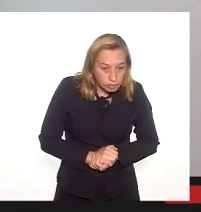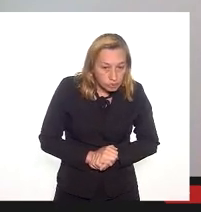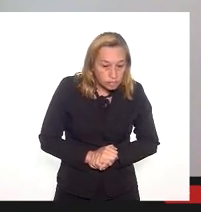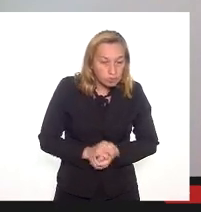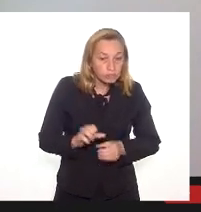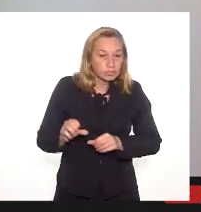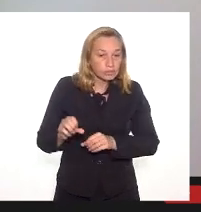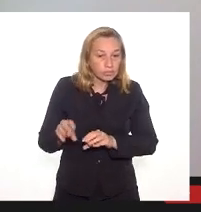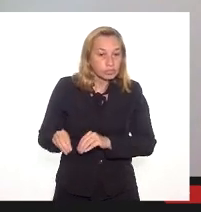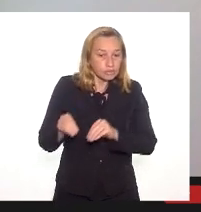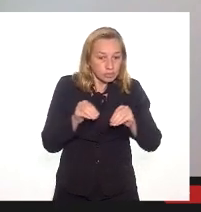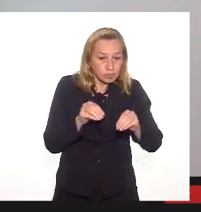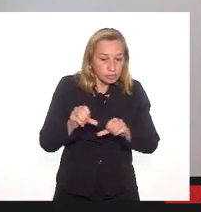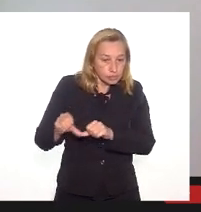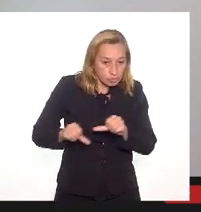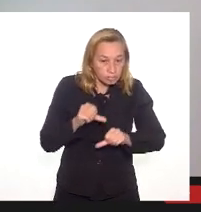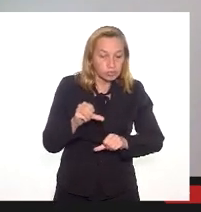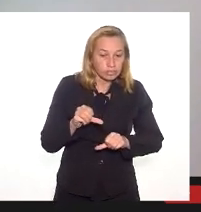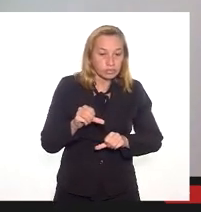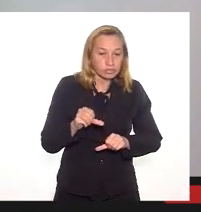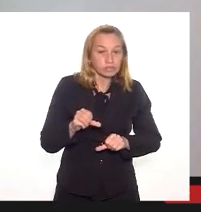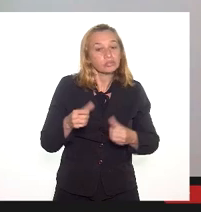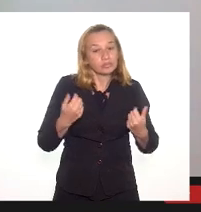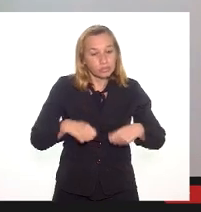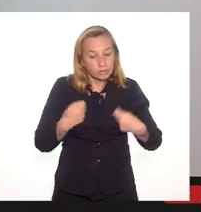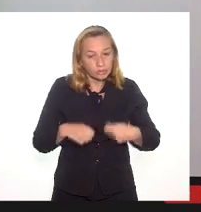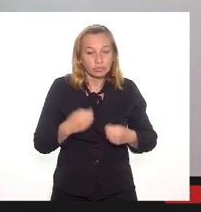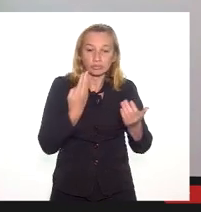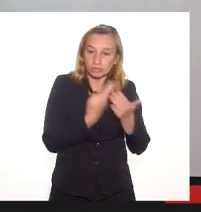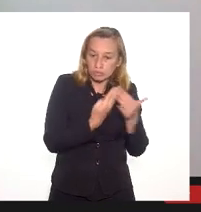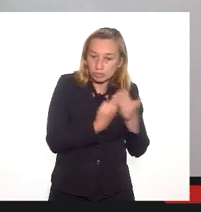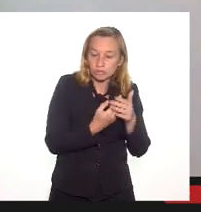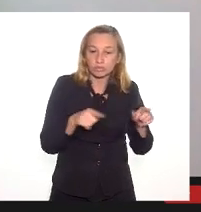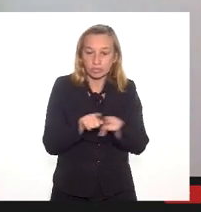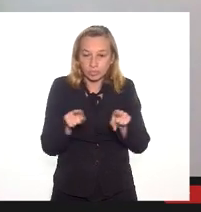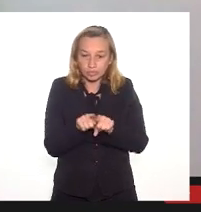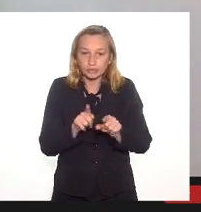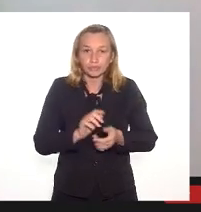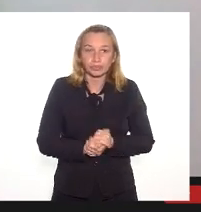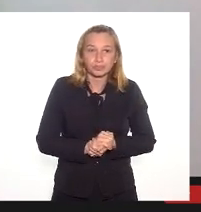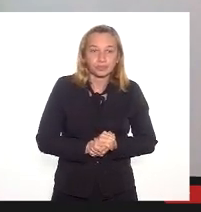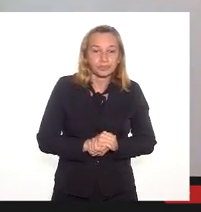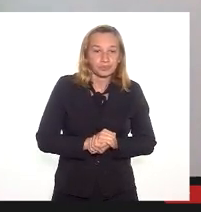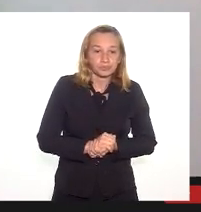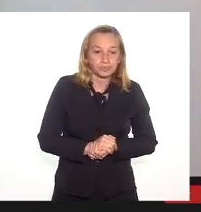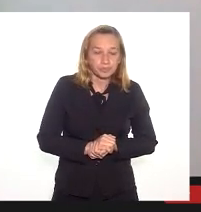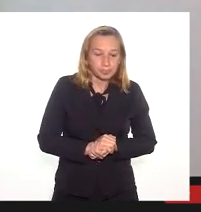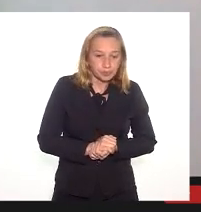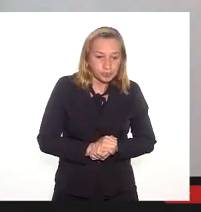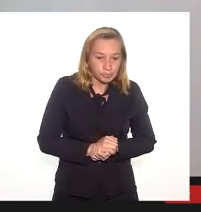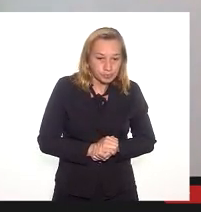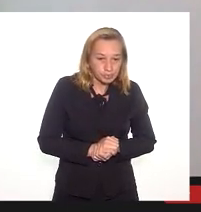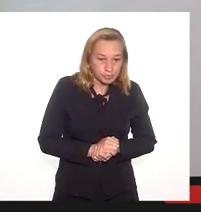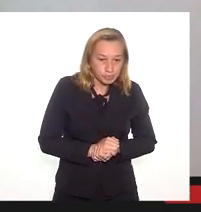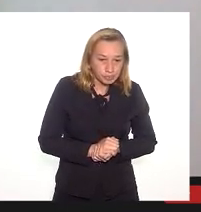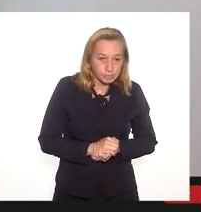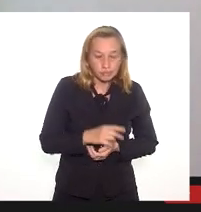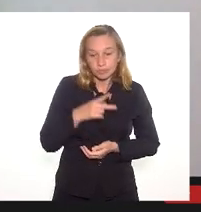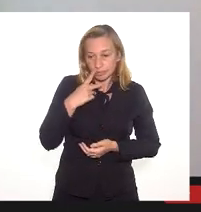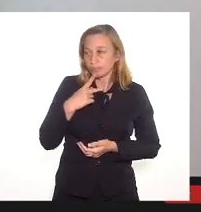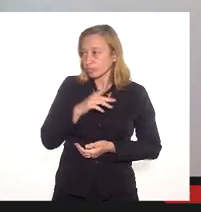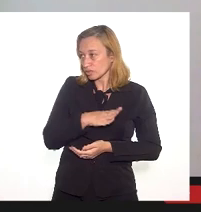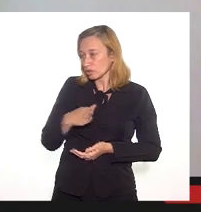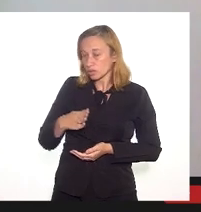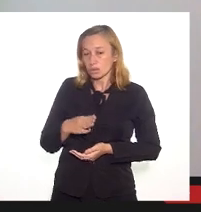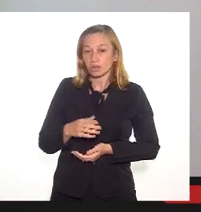modificações. Então, é necessário se fazer também esse estudo. A princípio, o que eu tenho a manifestar é isso, que são